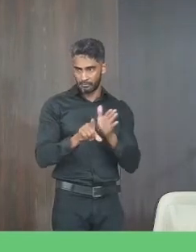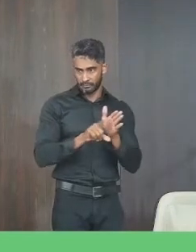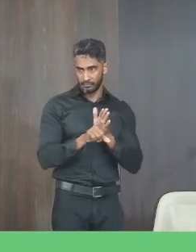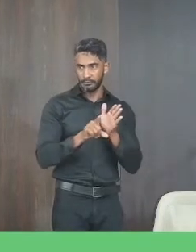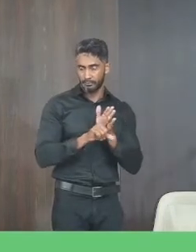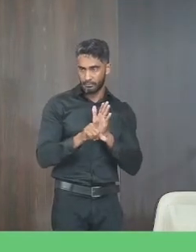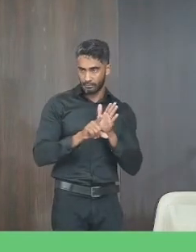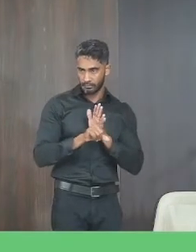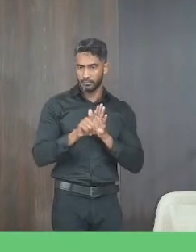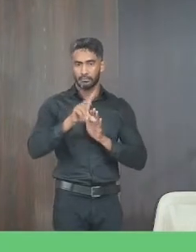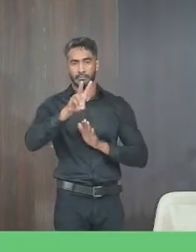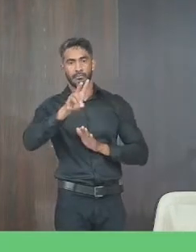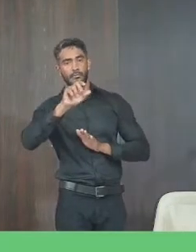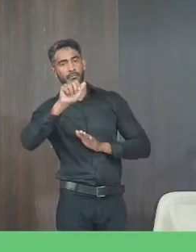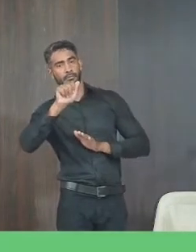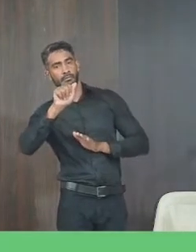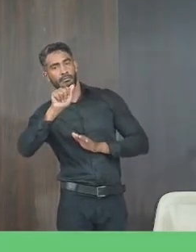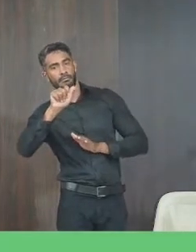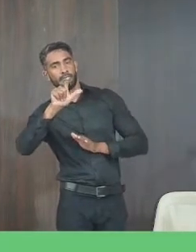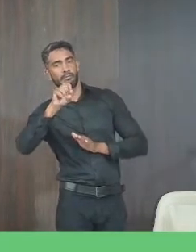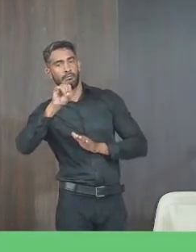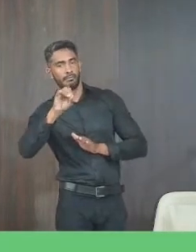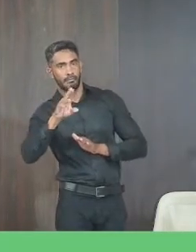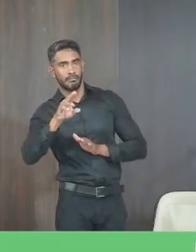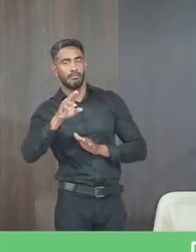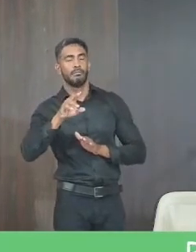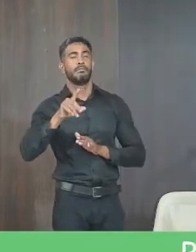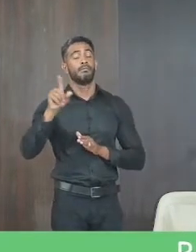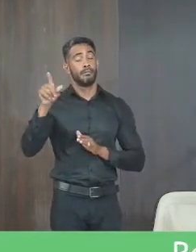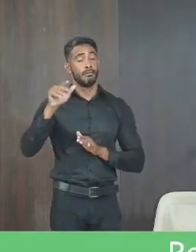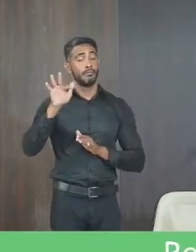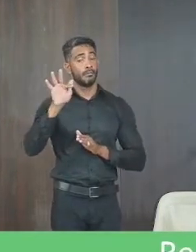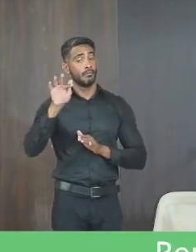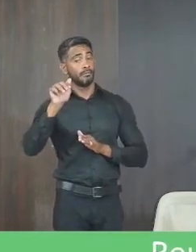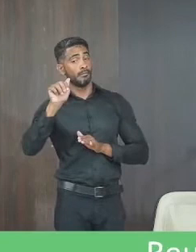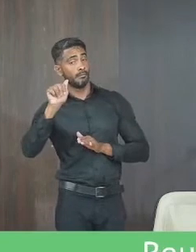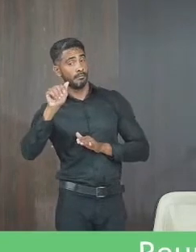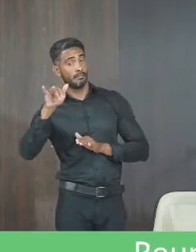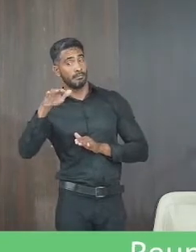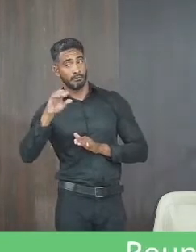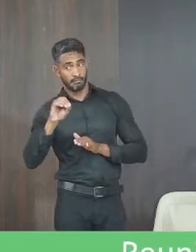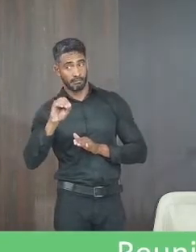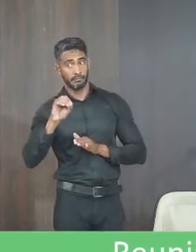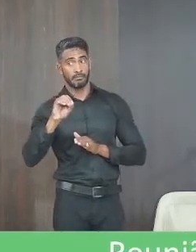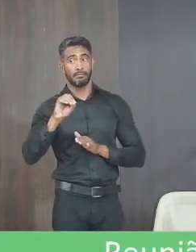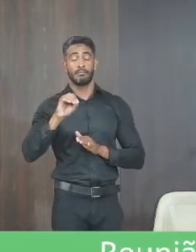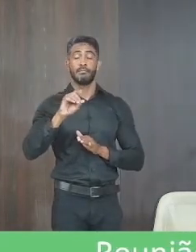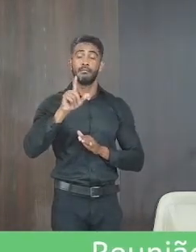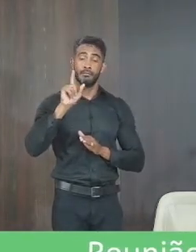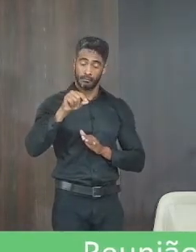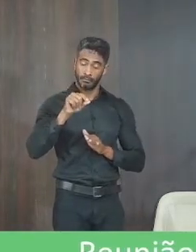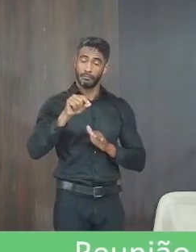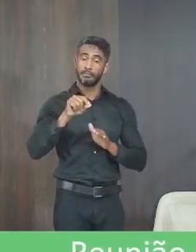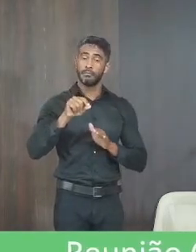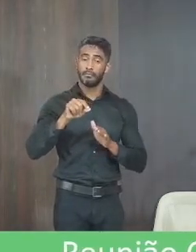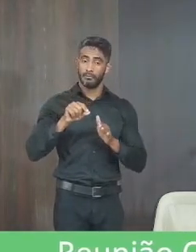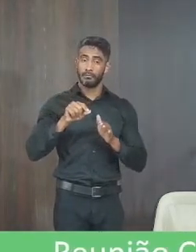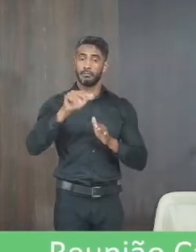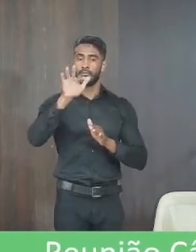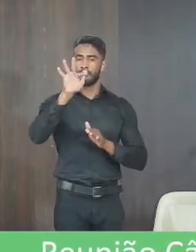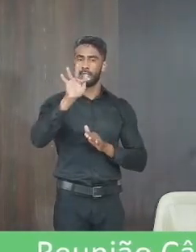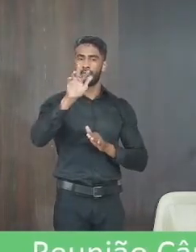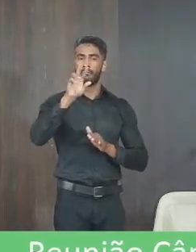isso foi lá com o Valdeir nós questionamos isso para Fábio ele disse que não que o pagamento delas é oriundo da educação sim é do